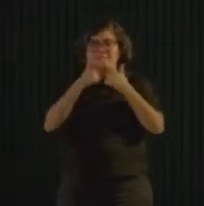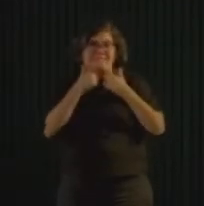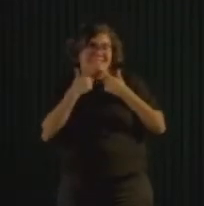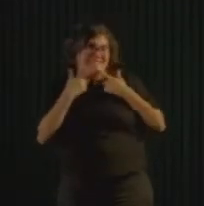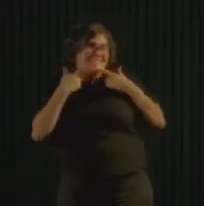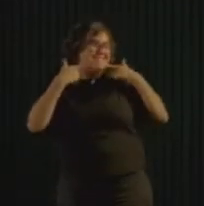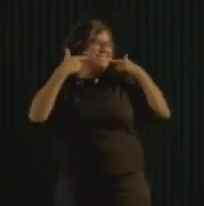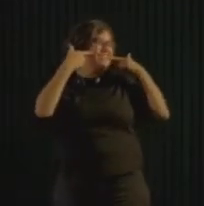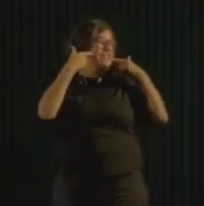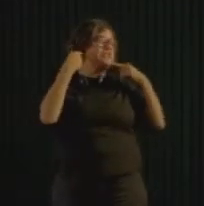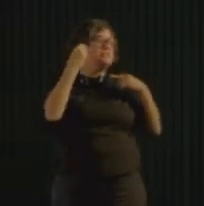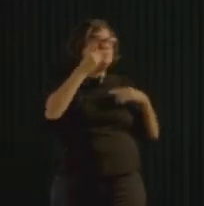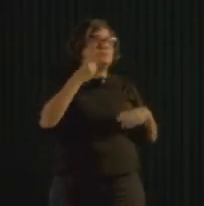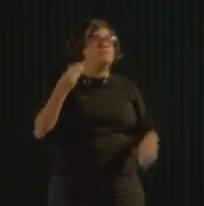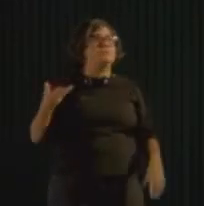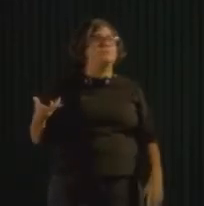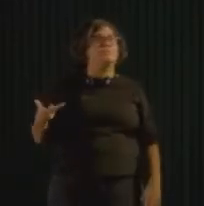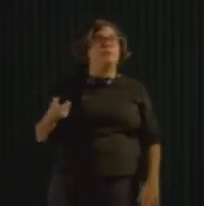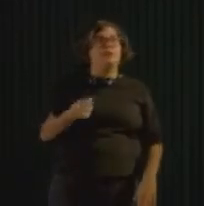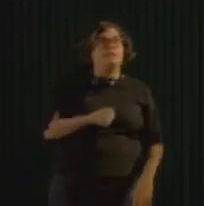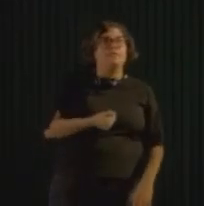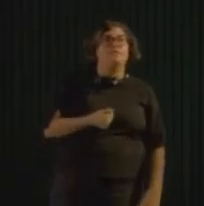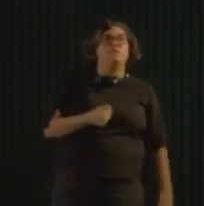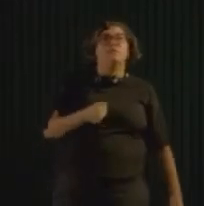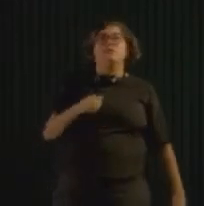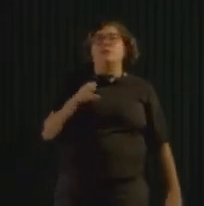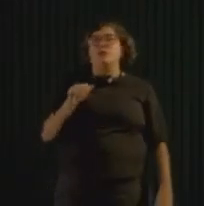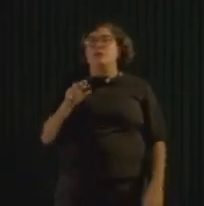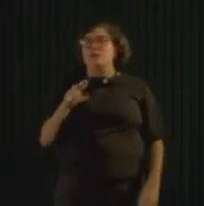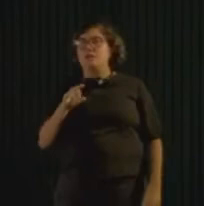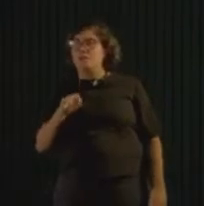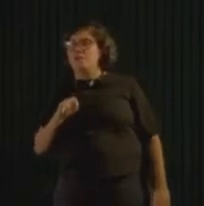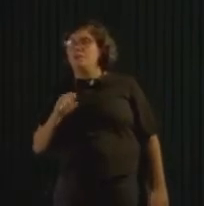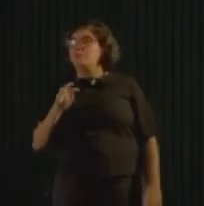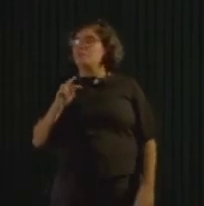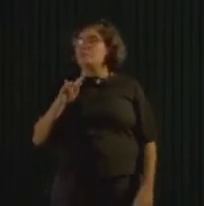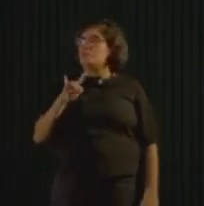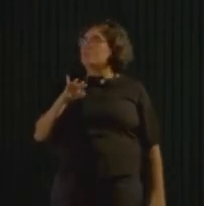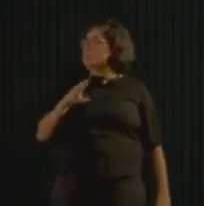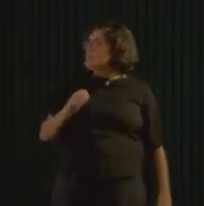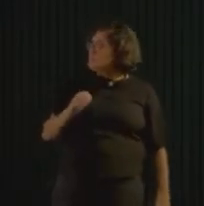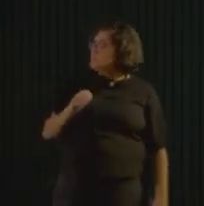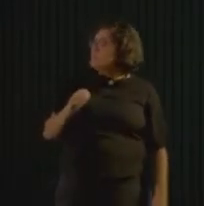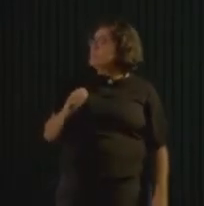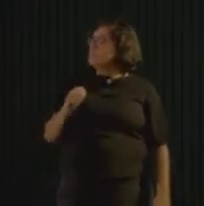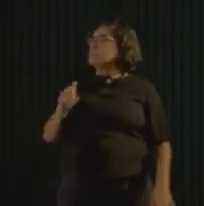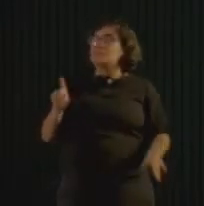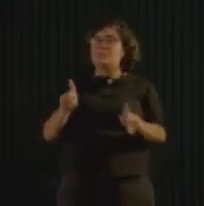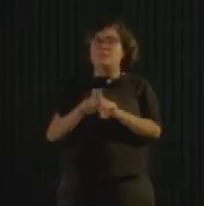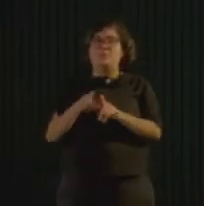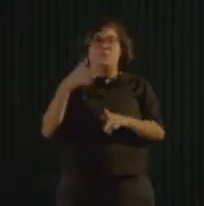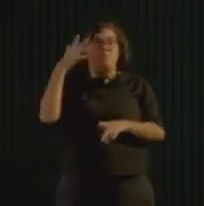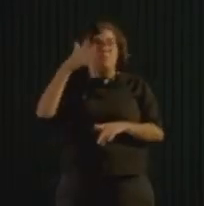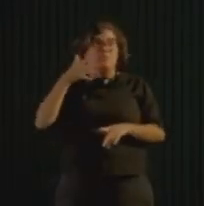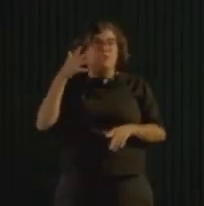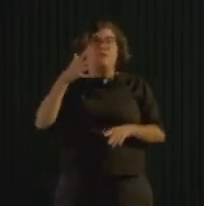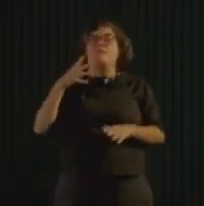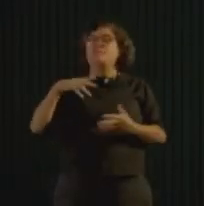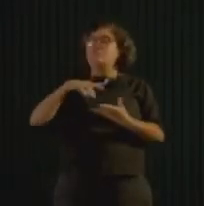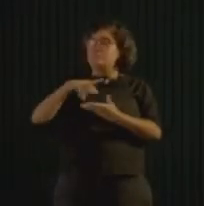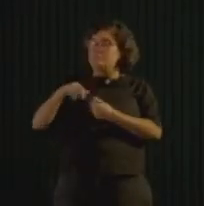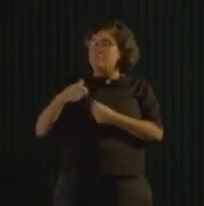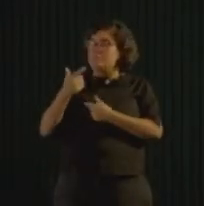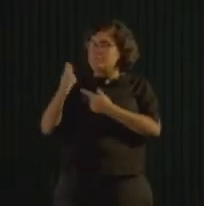experiência maravilhosa do Caléo, do Túlio, da Stefania e também dos palestrantes internacionais.